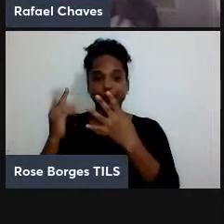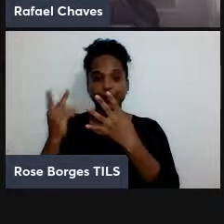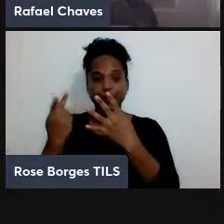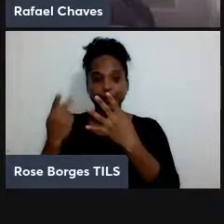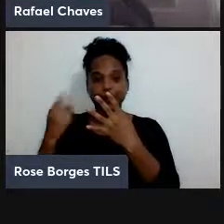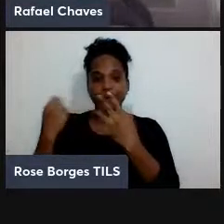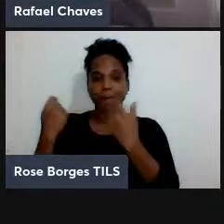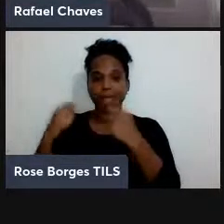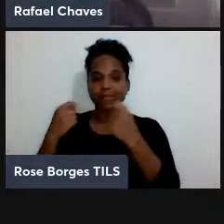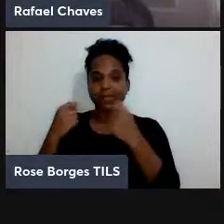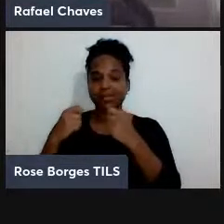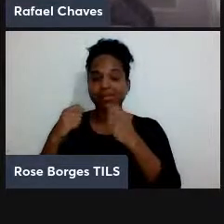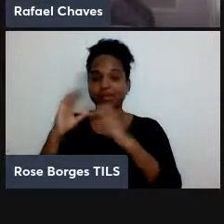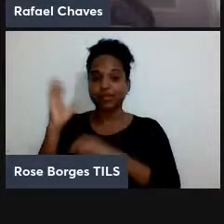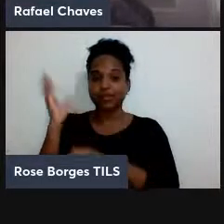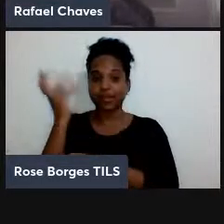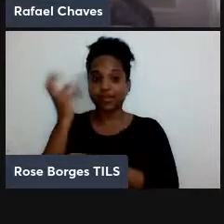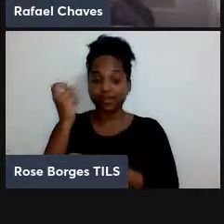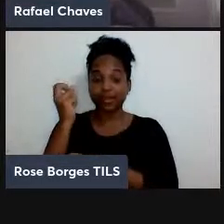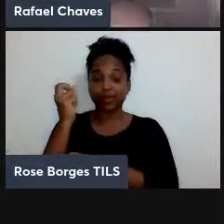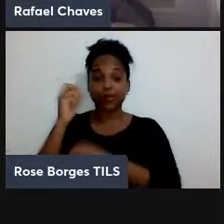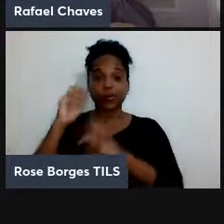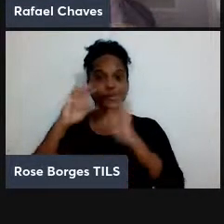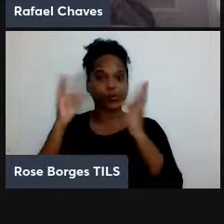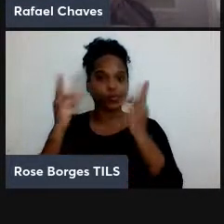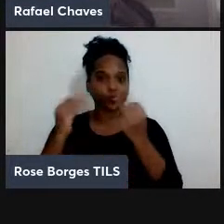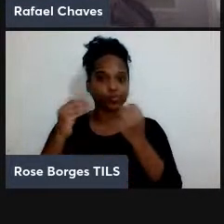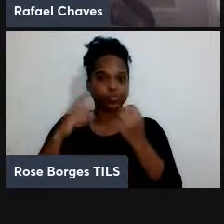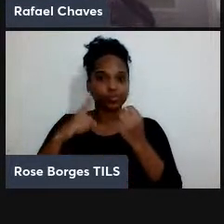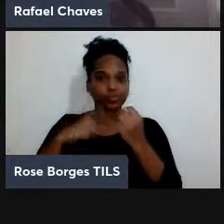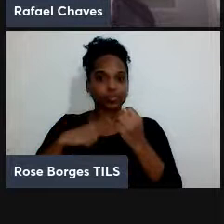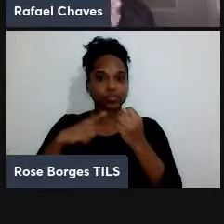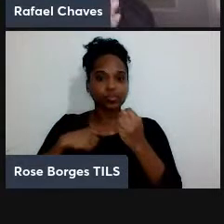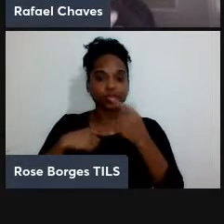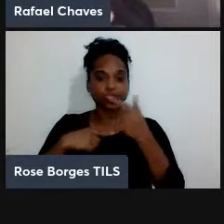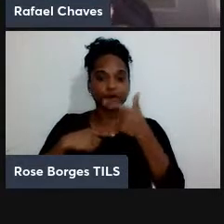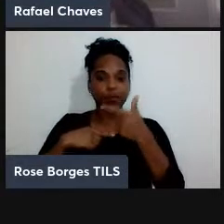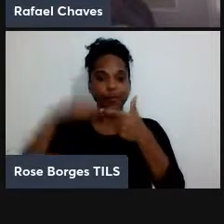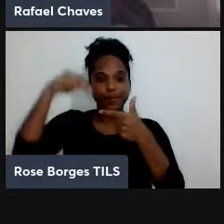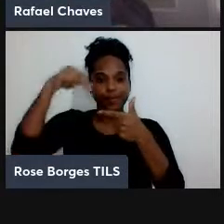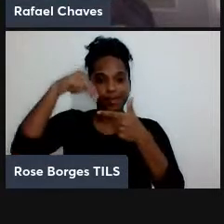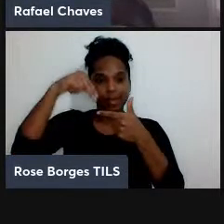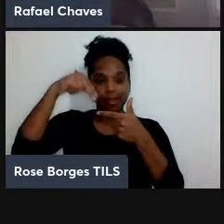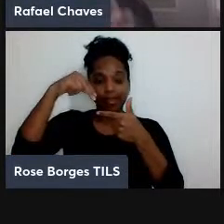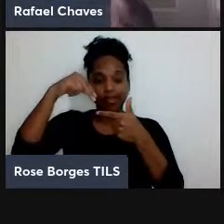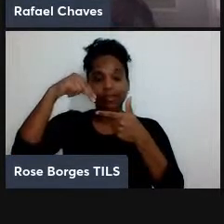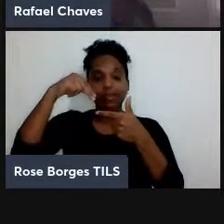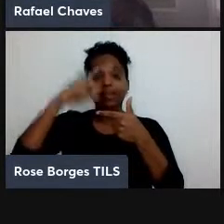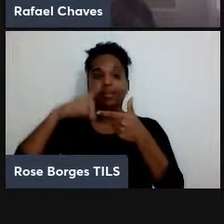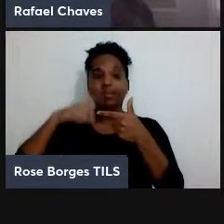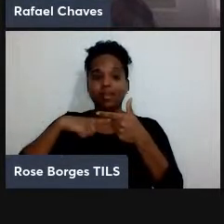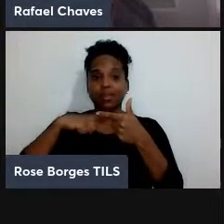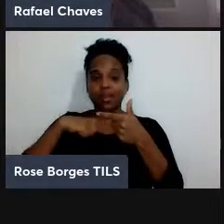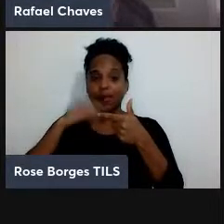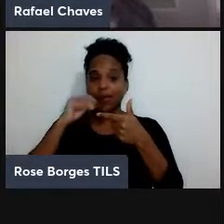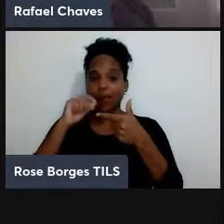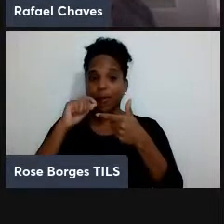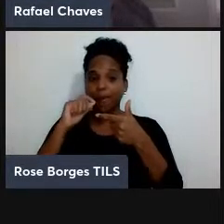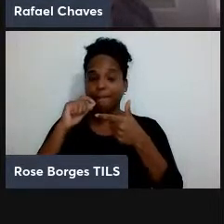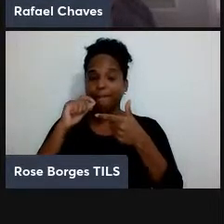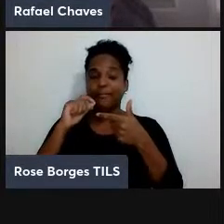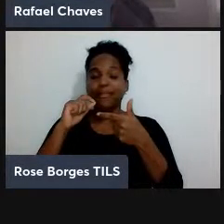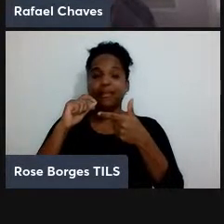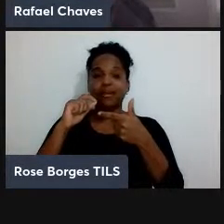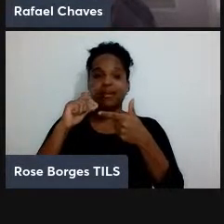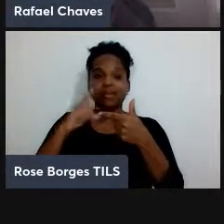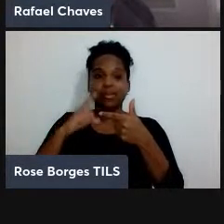disse que exponencialmente difícil esse crescimento de dois a n faz com que descrever sistemas quânticos emaranhados em máquinas